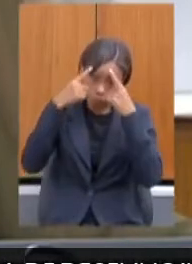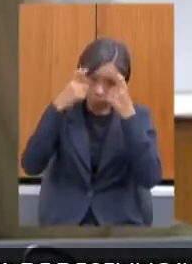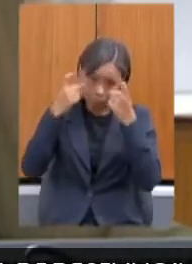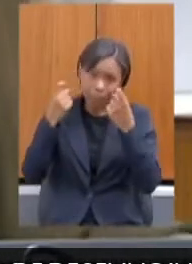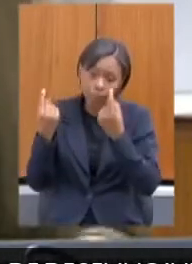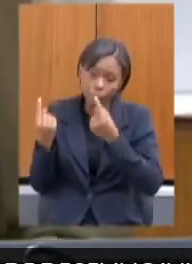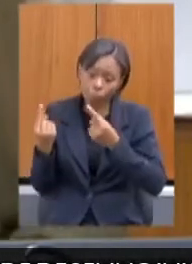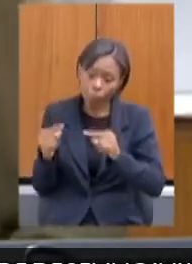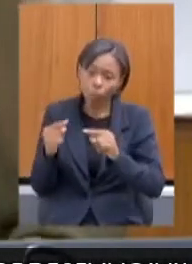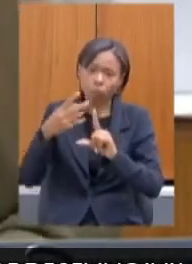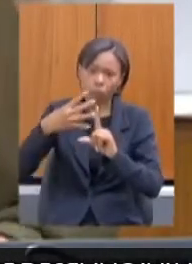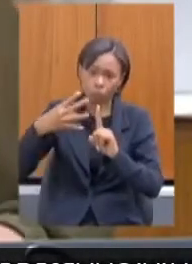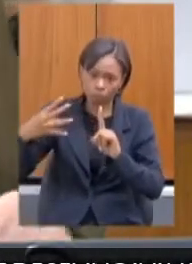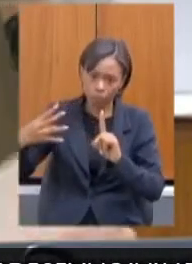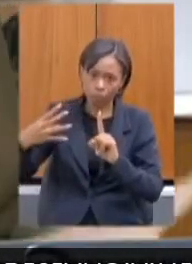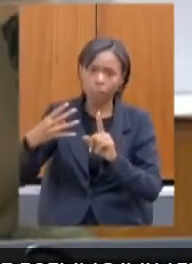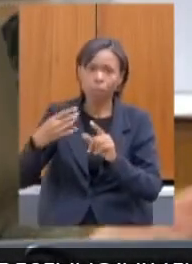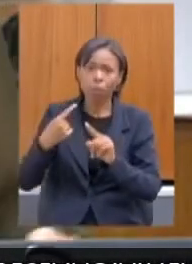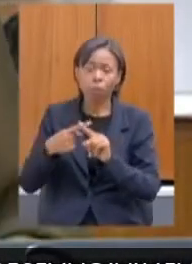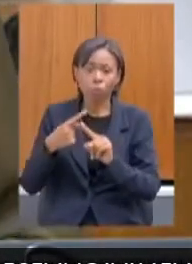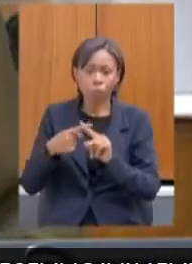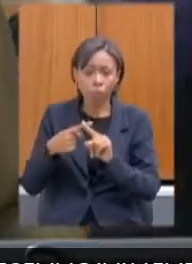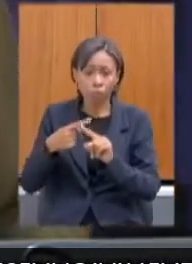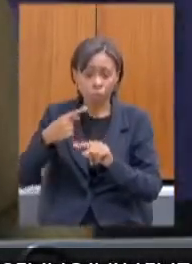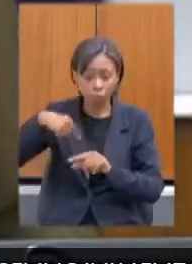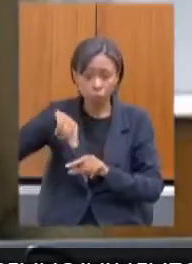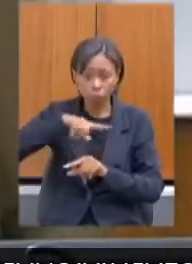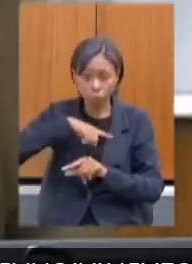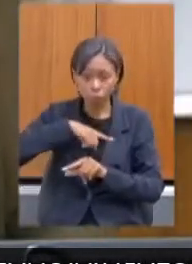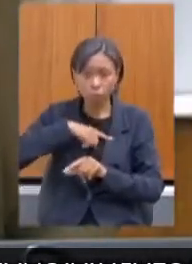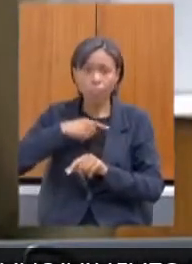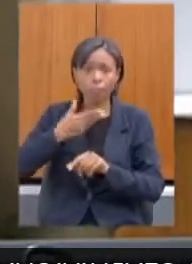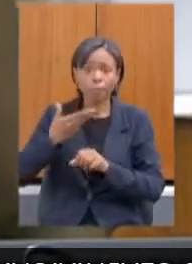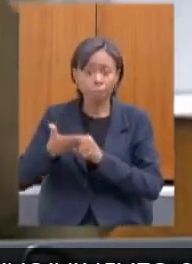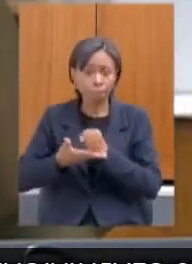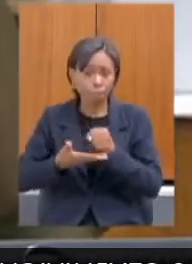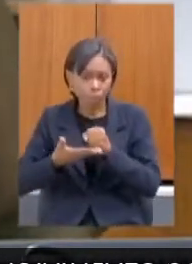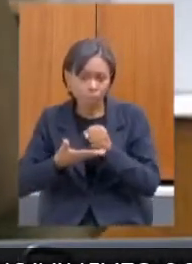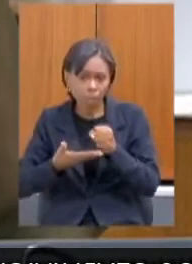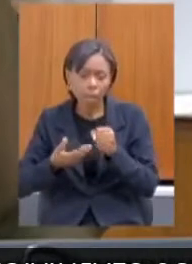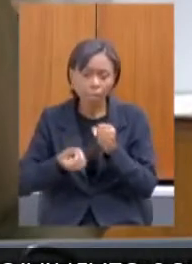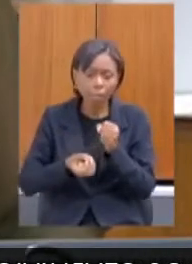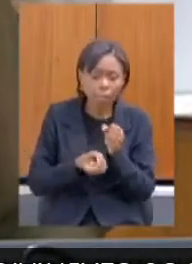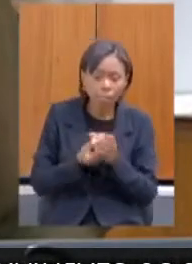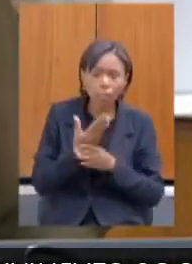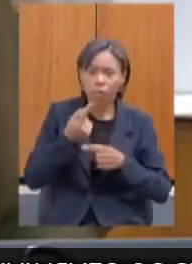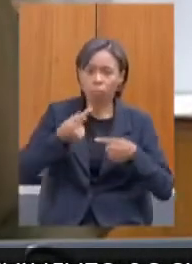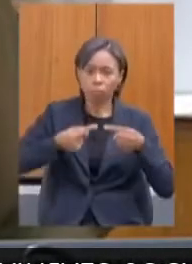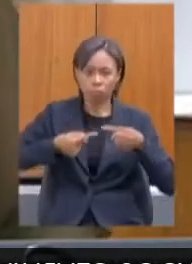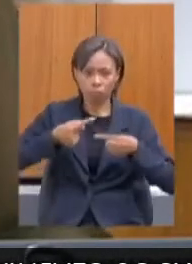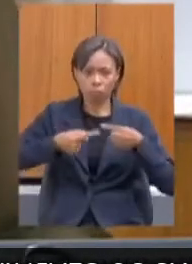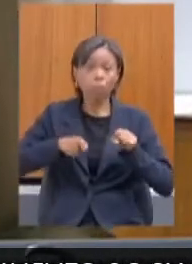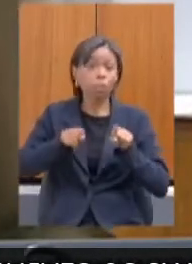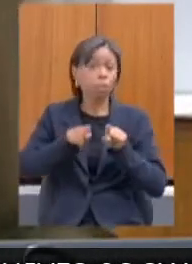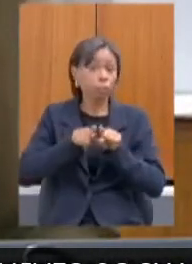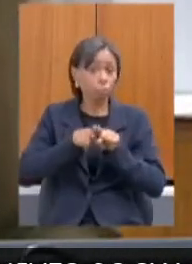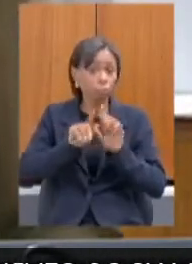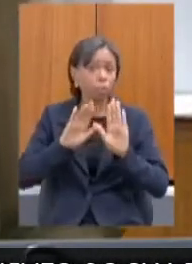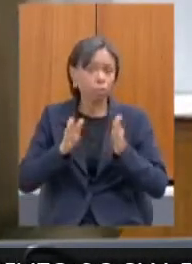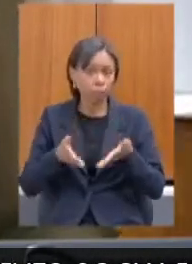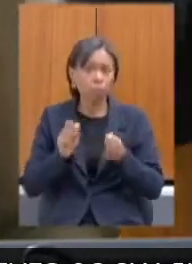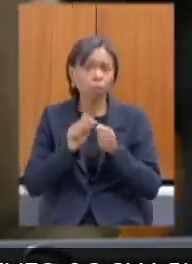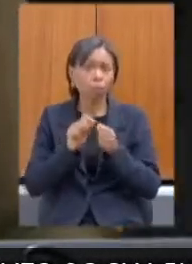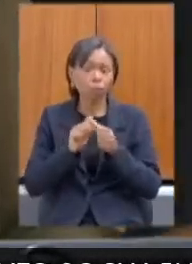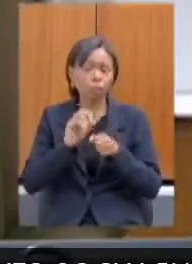fundamentar contra a criação de políticas. E fizemos capacitação também em